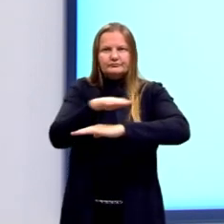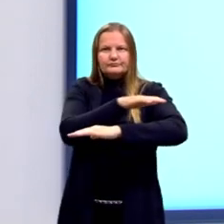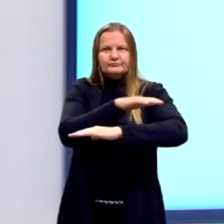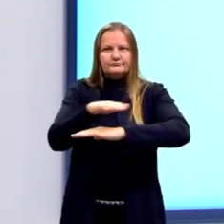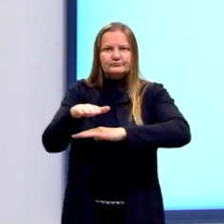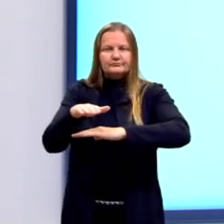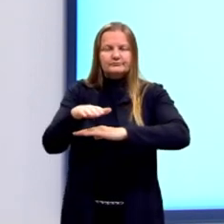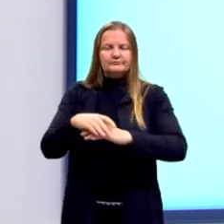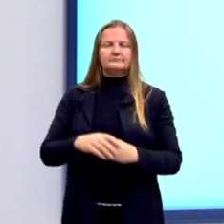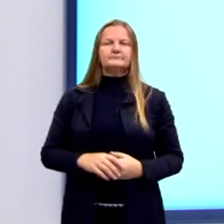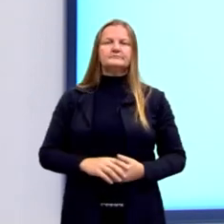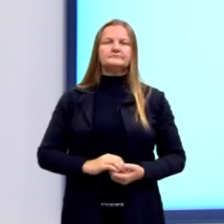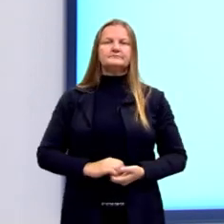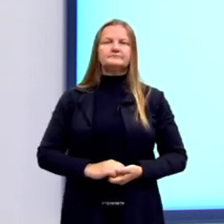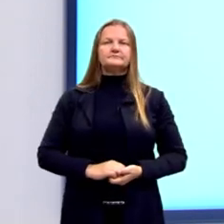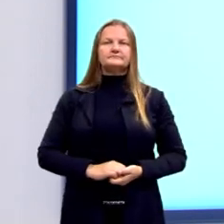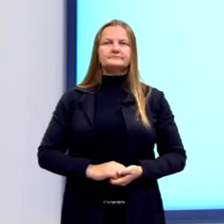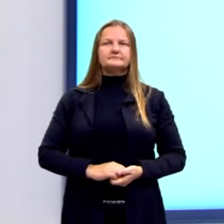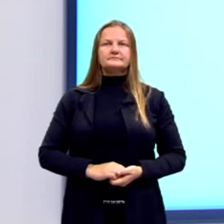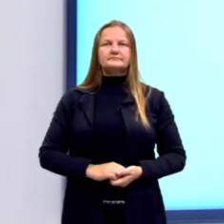terceiro lado do triângulo.